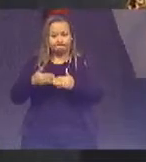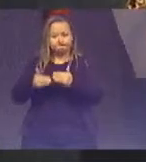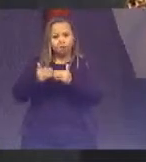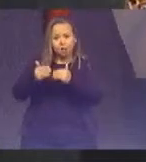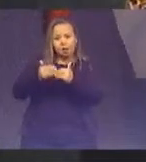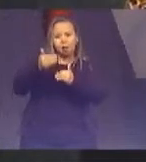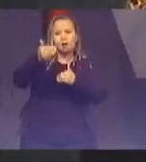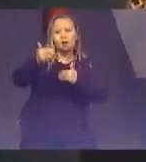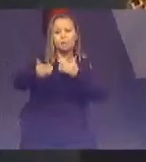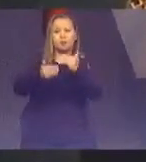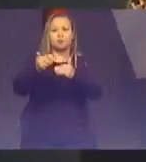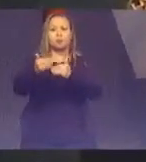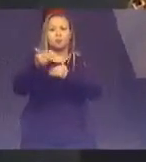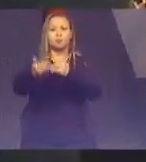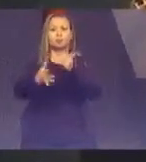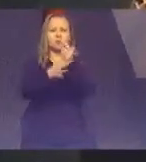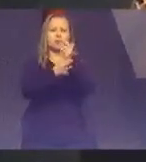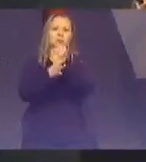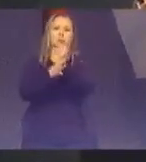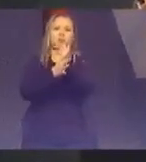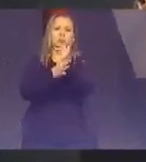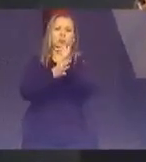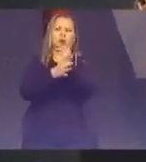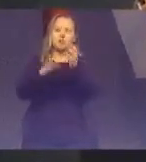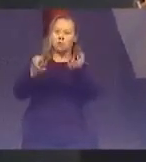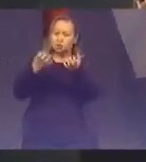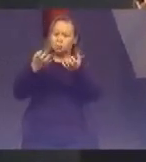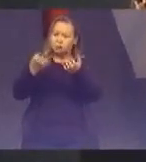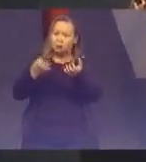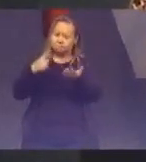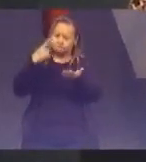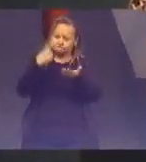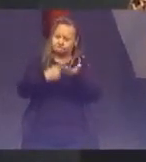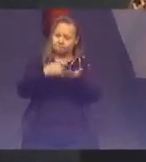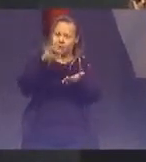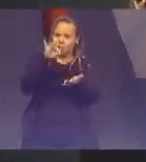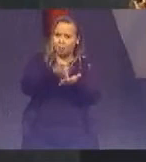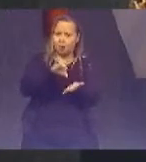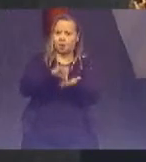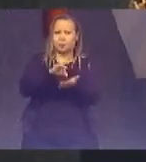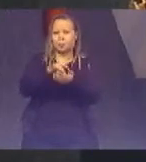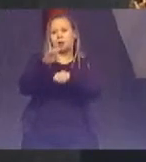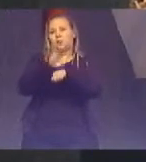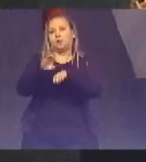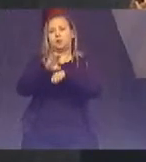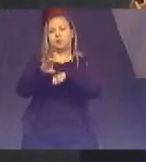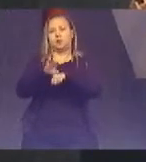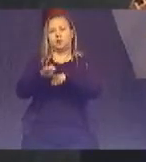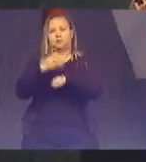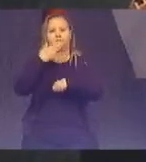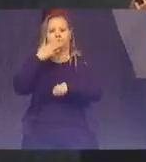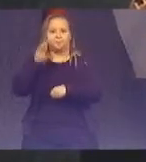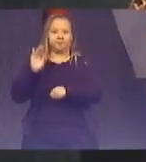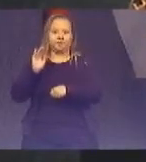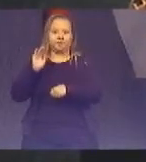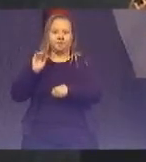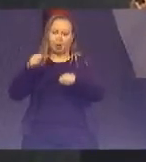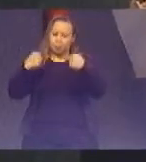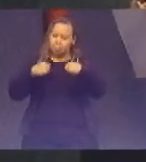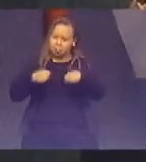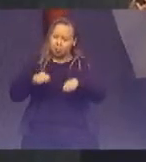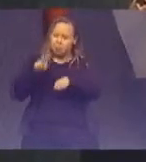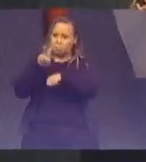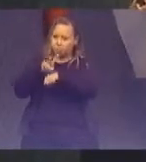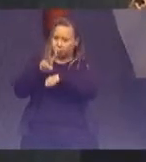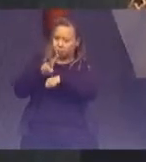seguro no sentido de realizar a promessa da constituição de que precisamos defender o ambiente